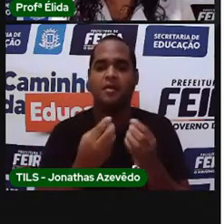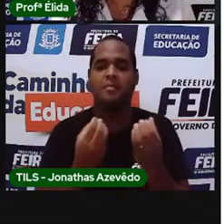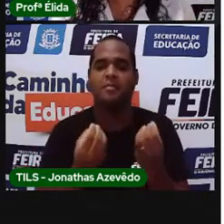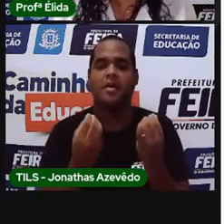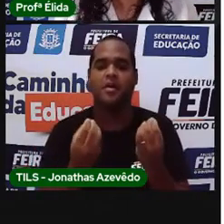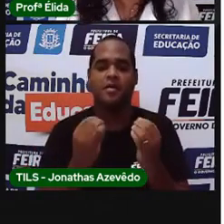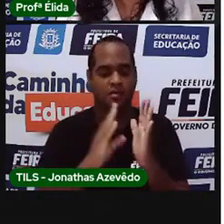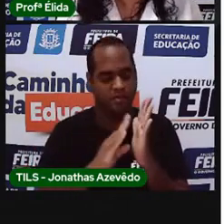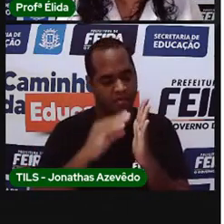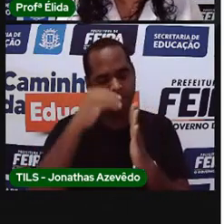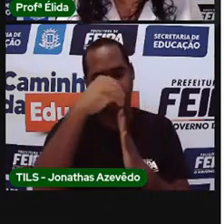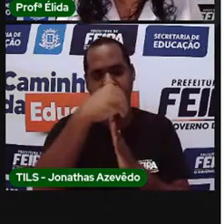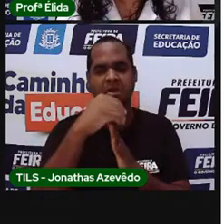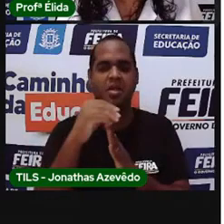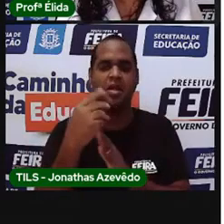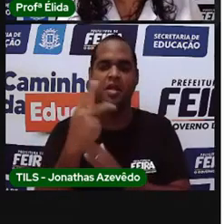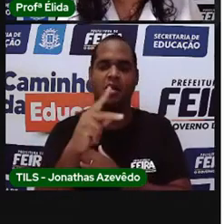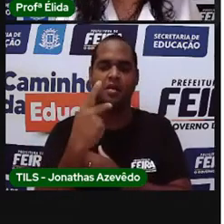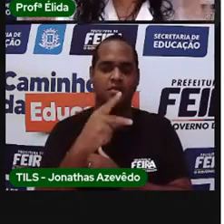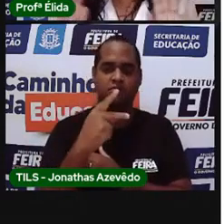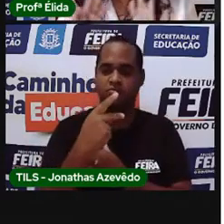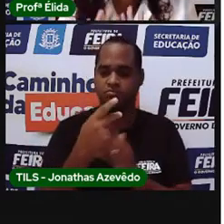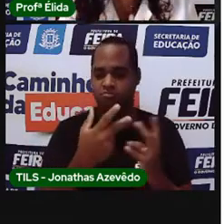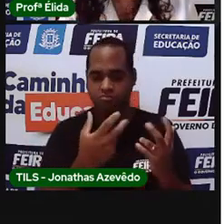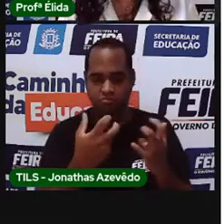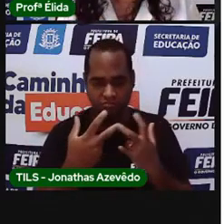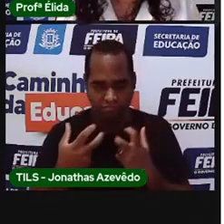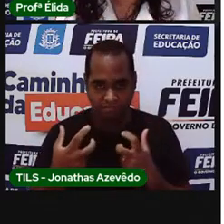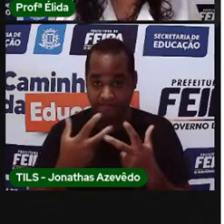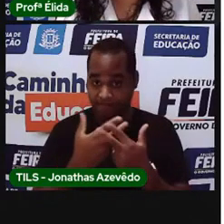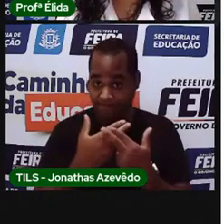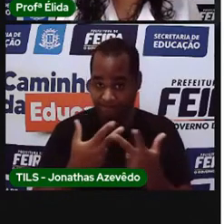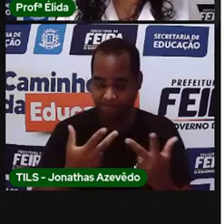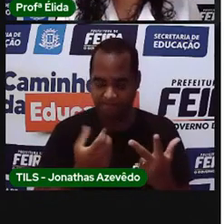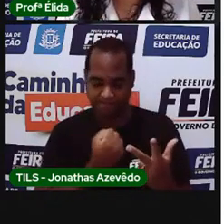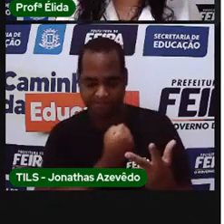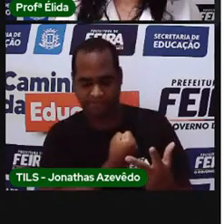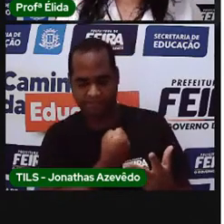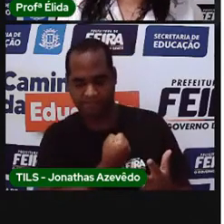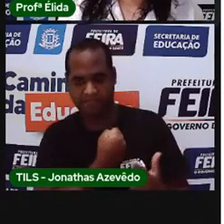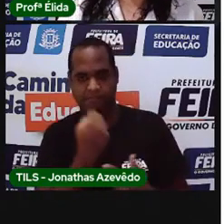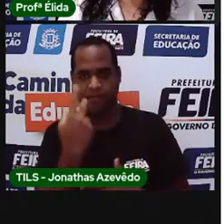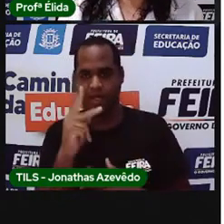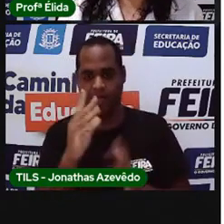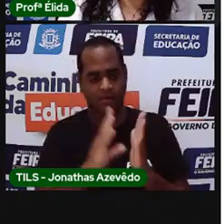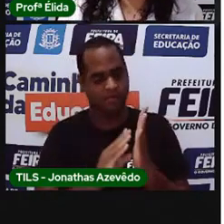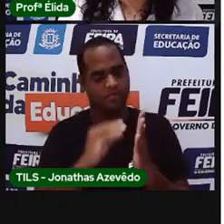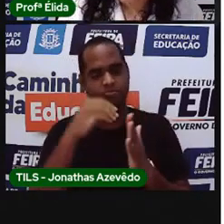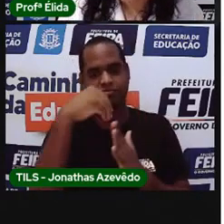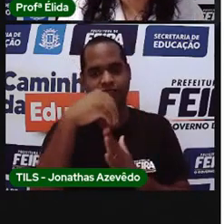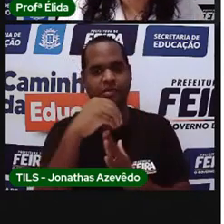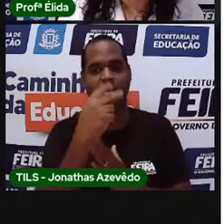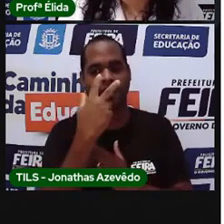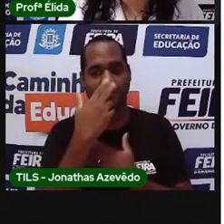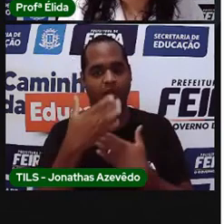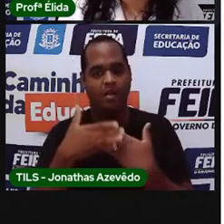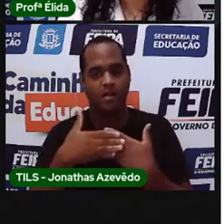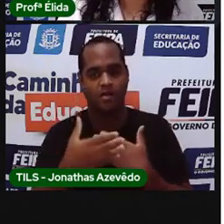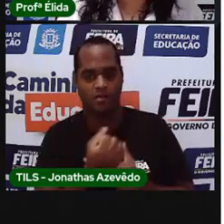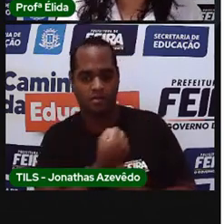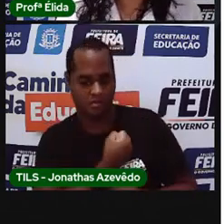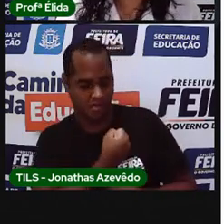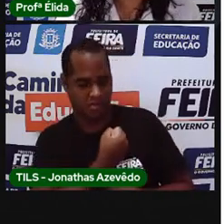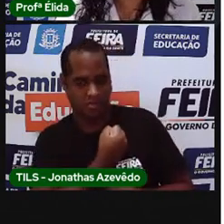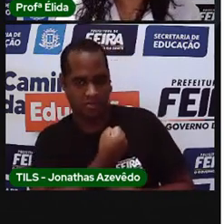calendário? Mas vocês já repararam que os números do calendário são uma sequência numérica?